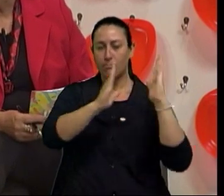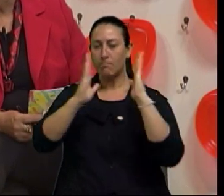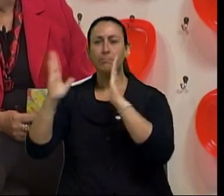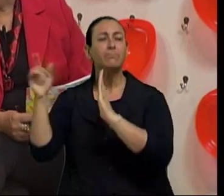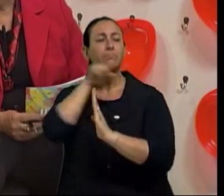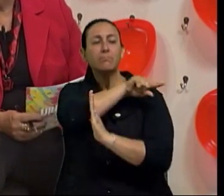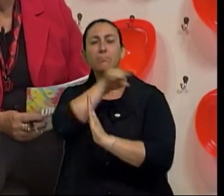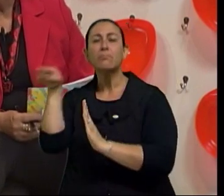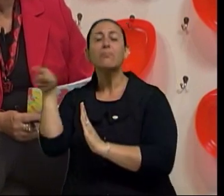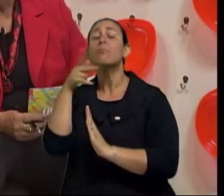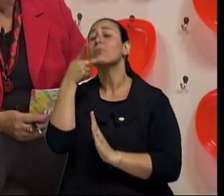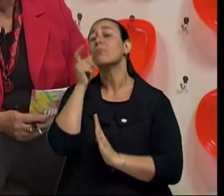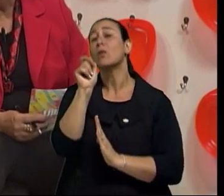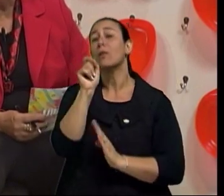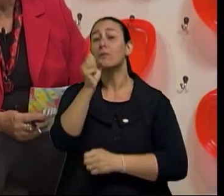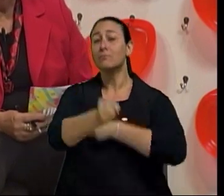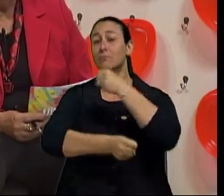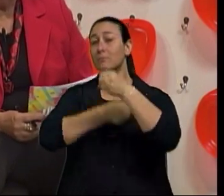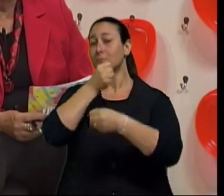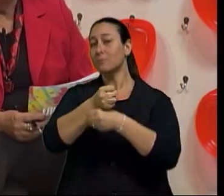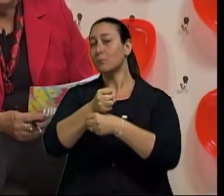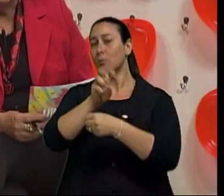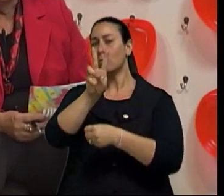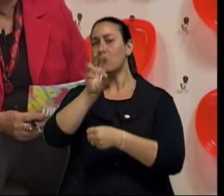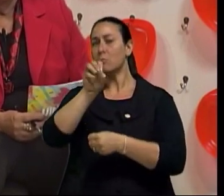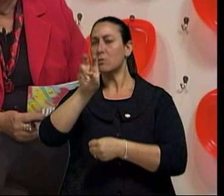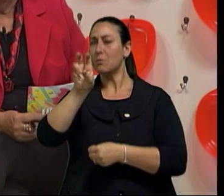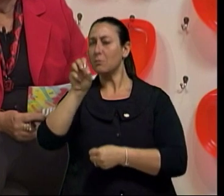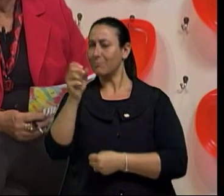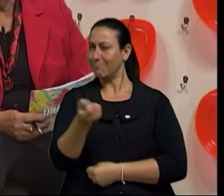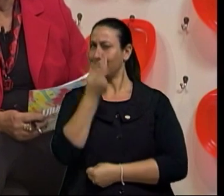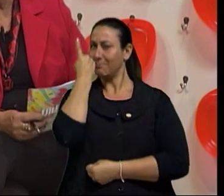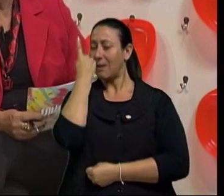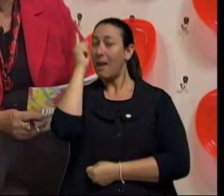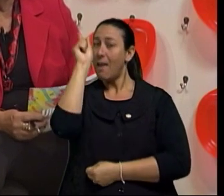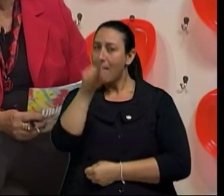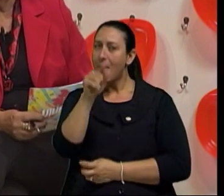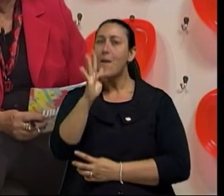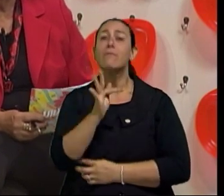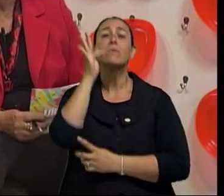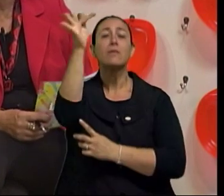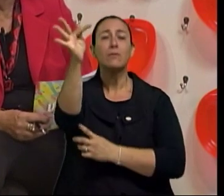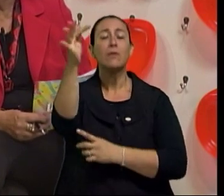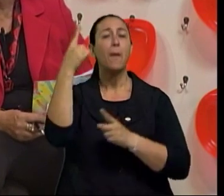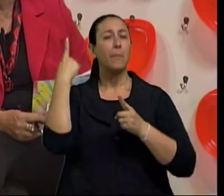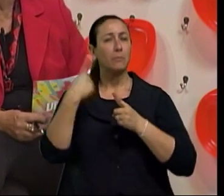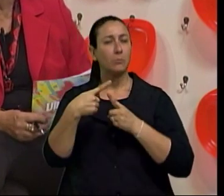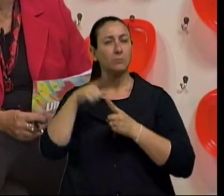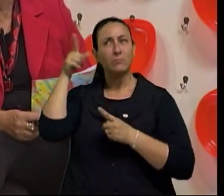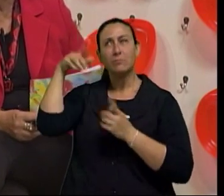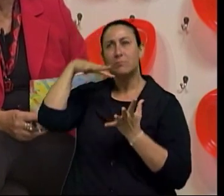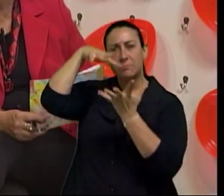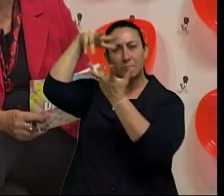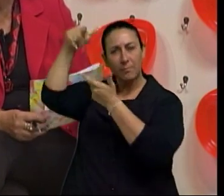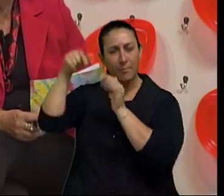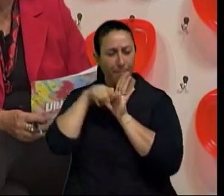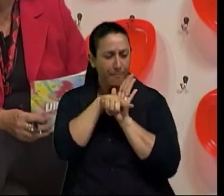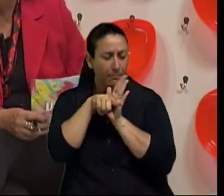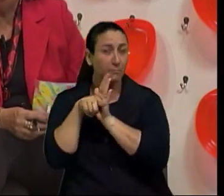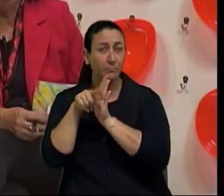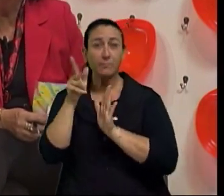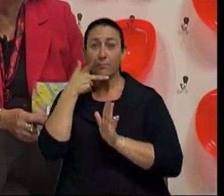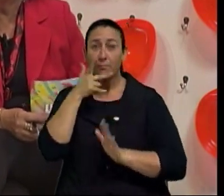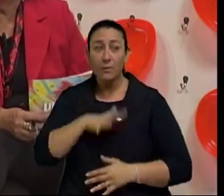sobre o ano de 2050. Segundo a Unpopulation Fund, seremos cerca de 2